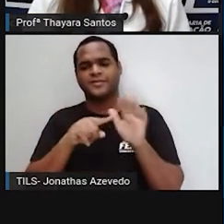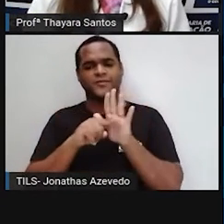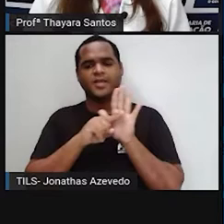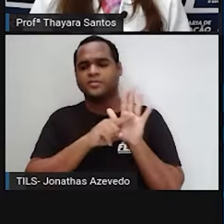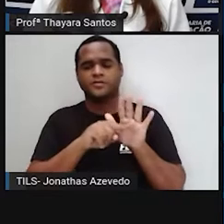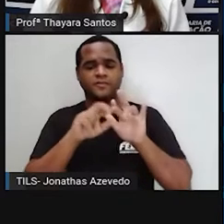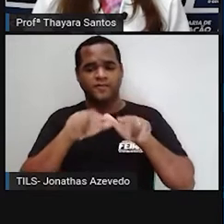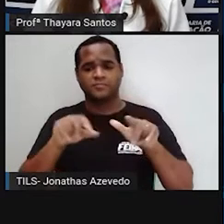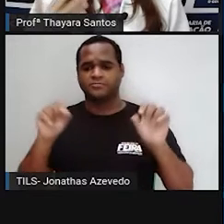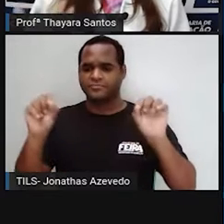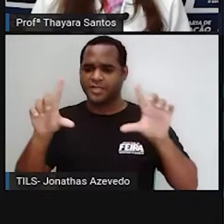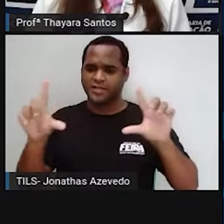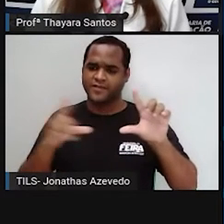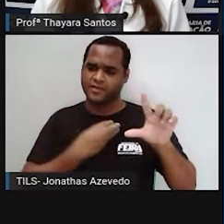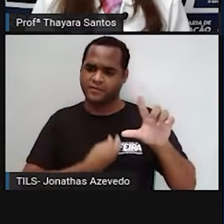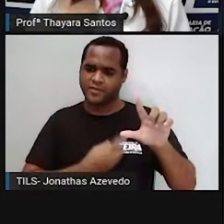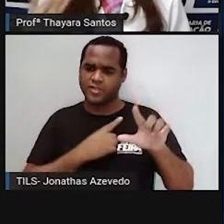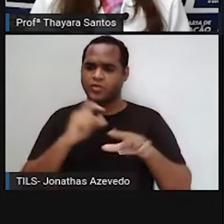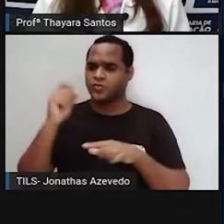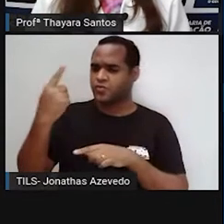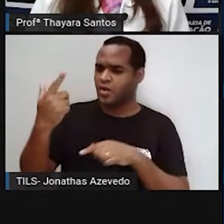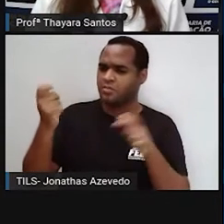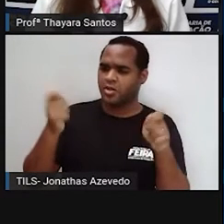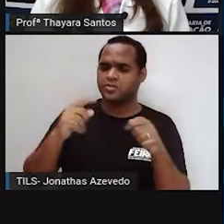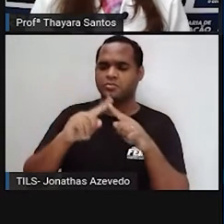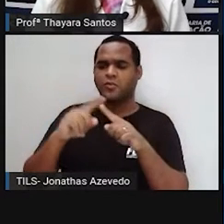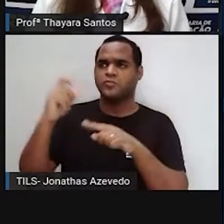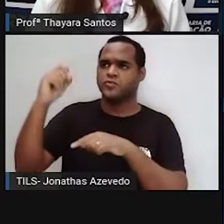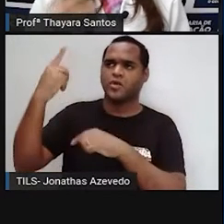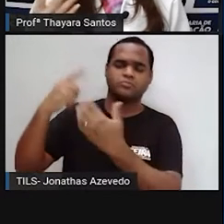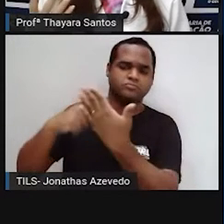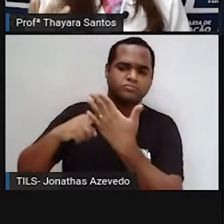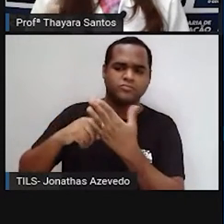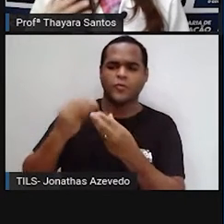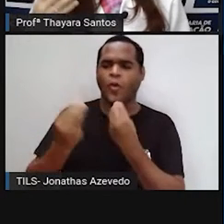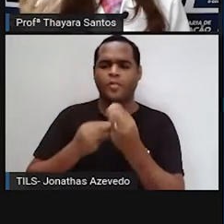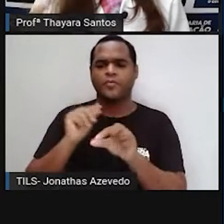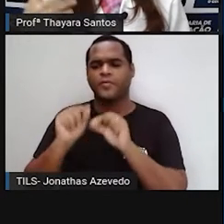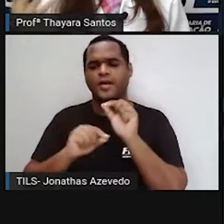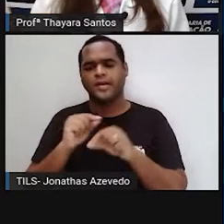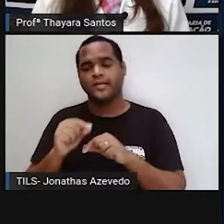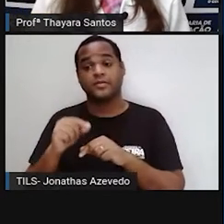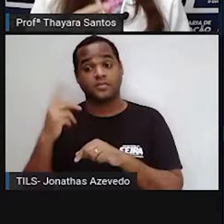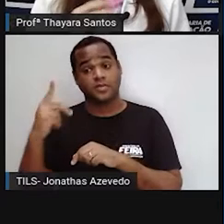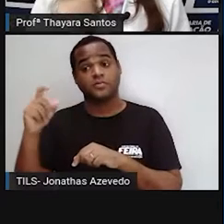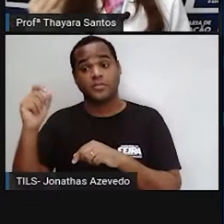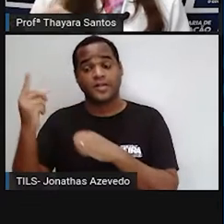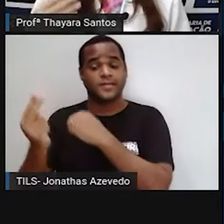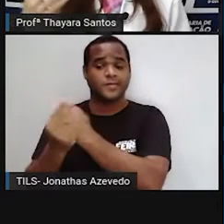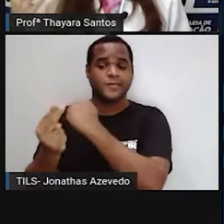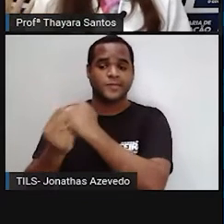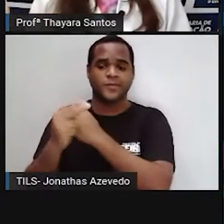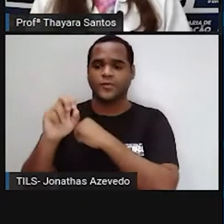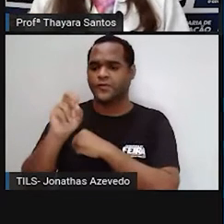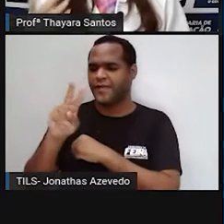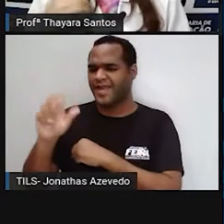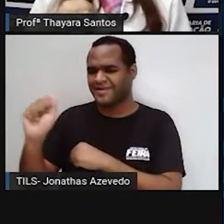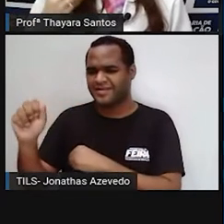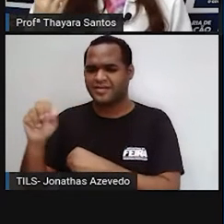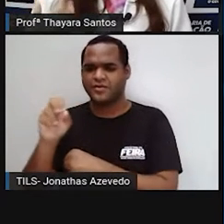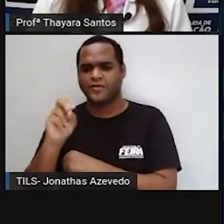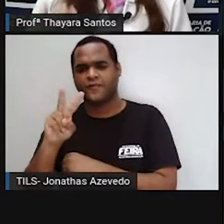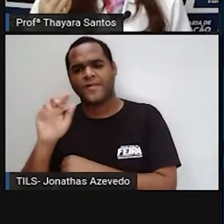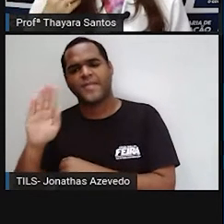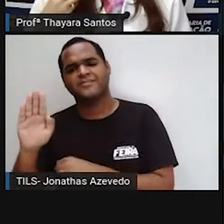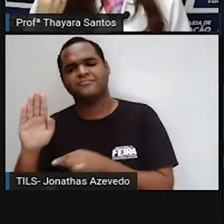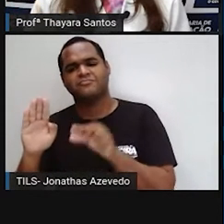televisão, quando fala de protetor solar, o bloqueador solar, falar, esse protetor aqui funciona contra os raios UVA, raios